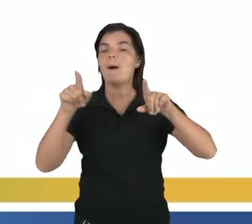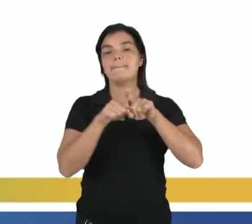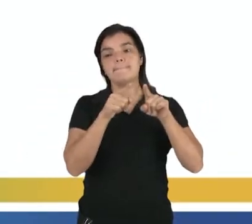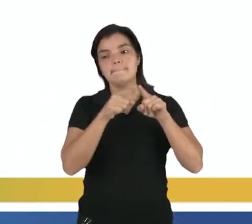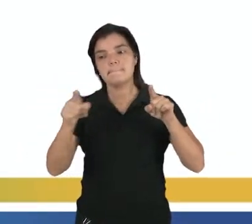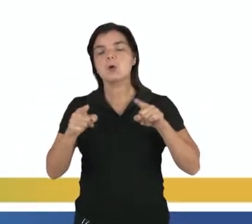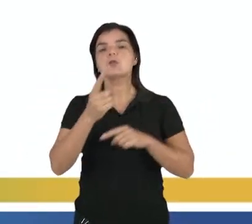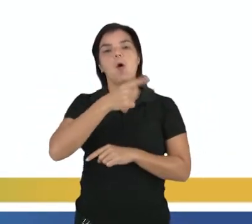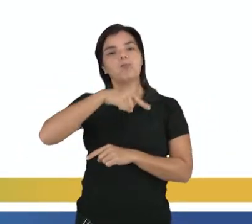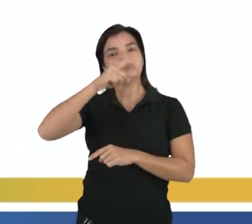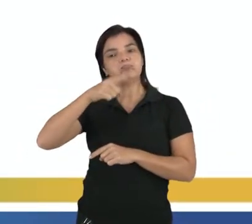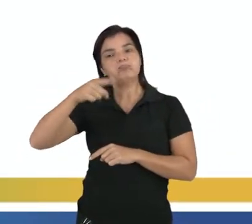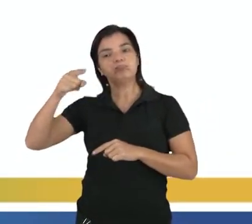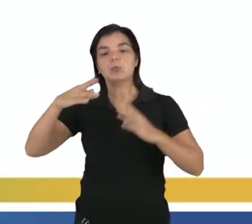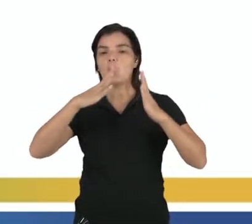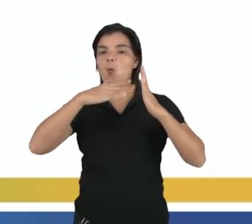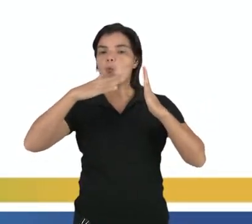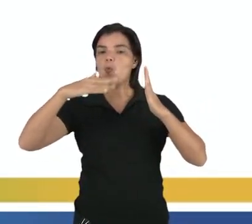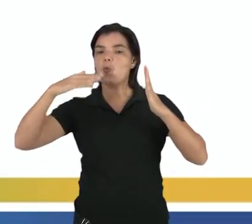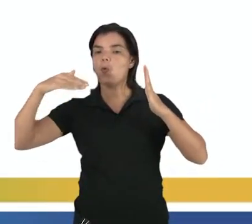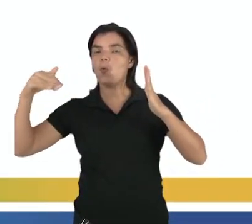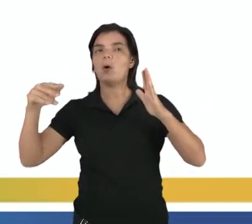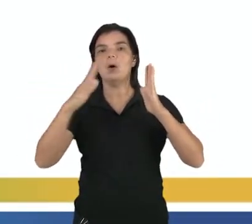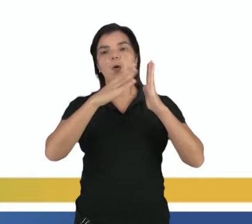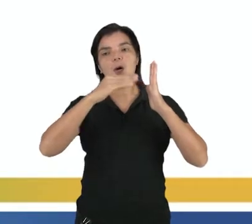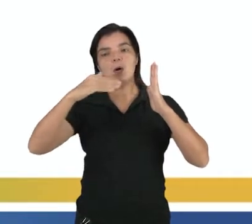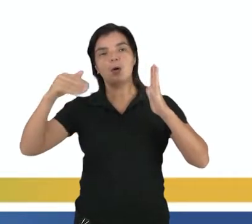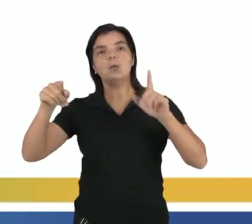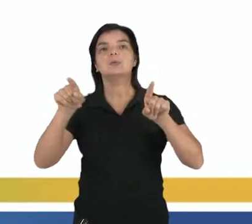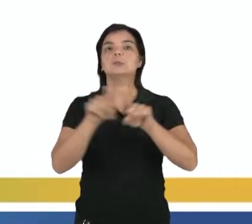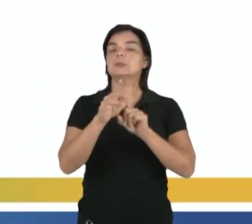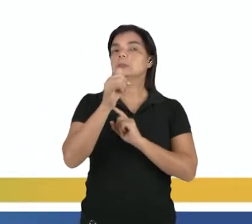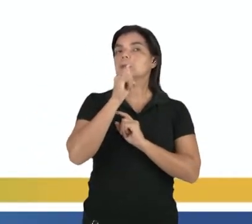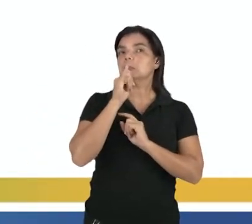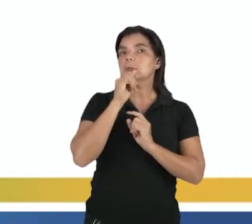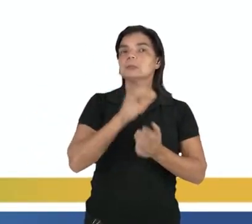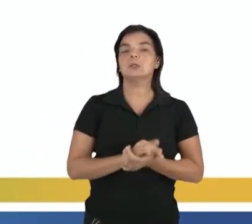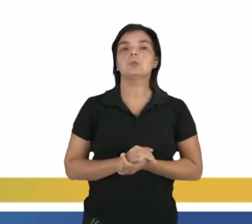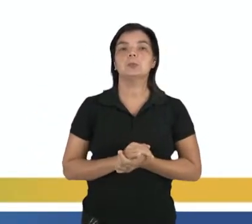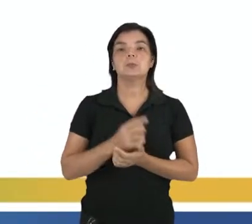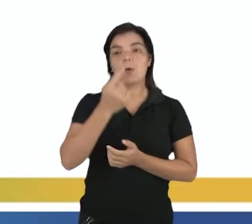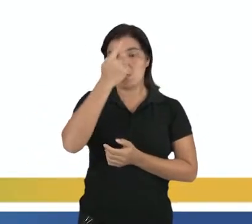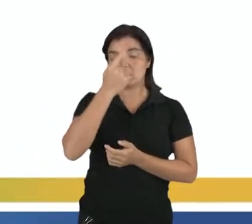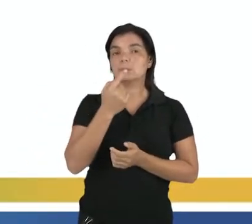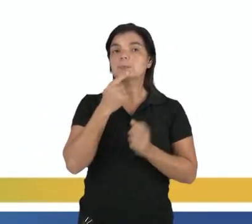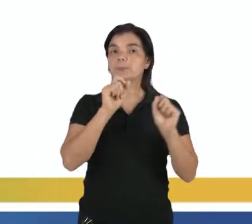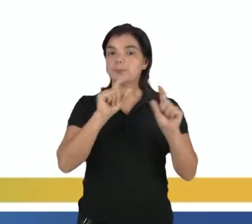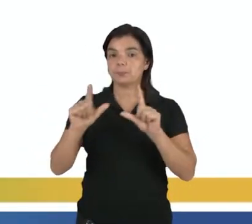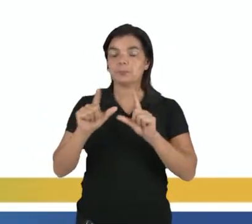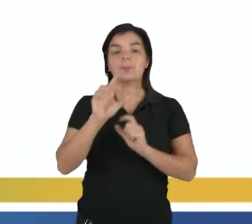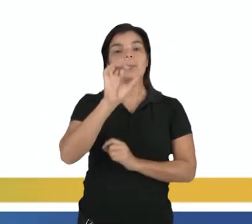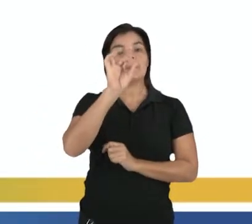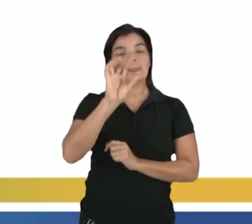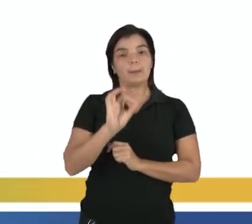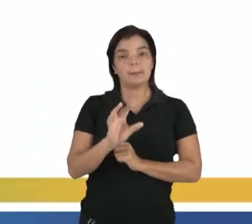propagação. Como as ondas sonoras, né. Então, aqui, ó, nessa animação mostra que cada